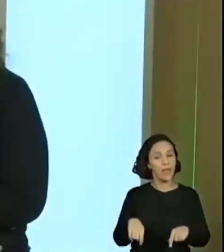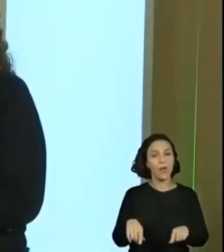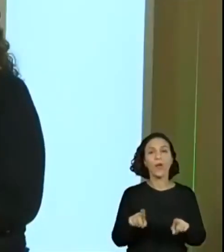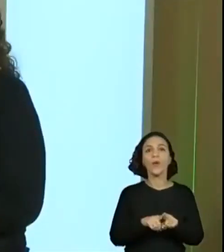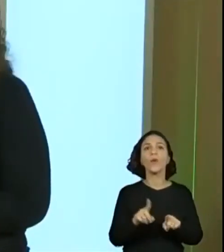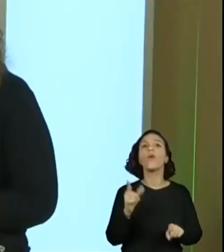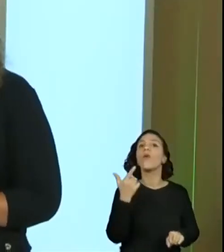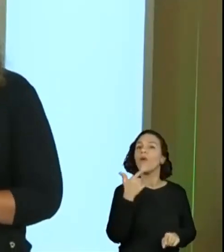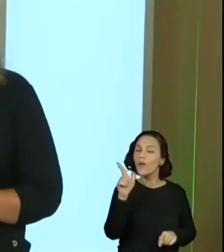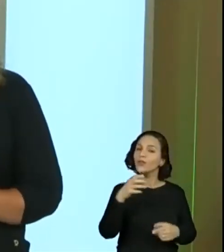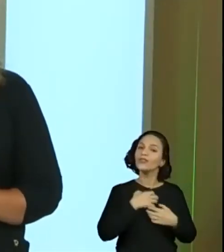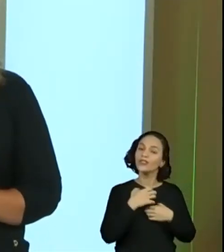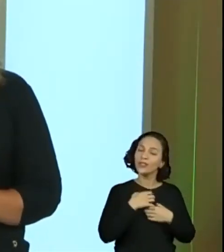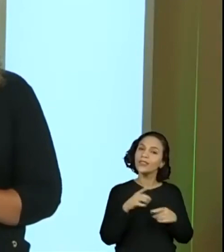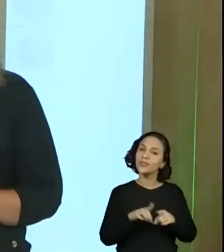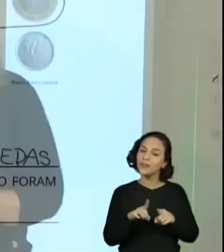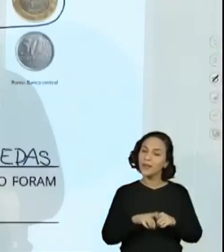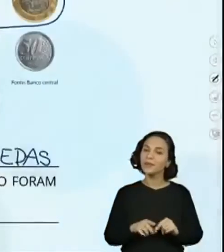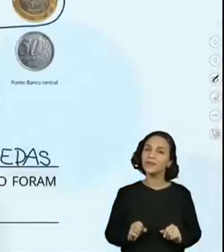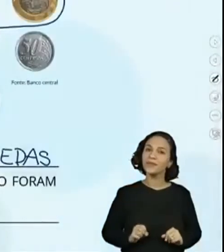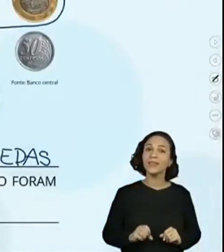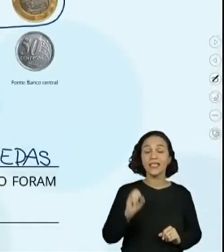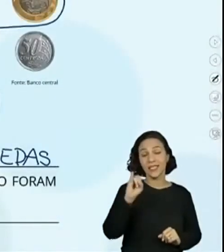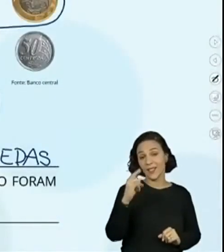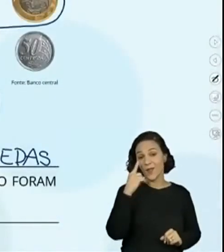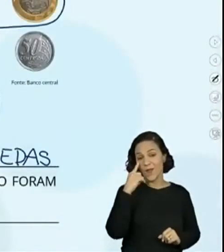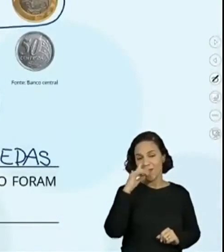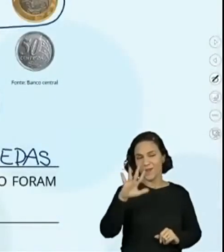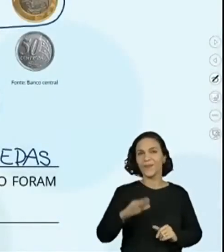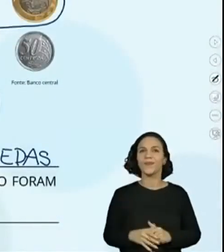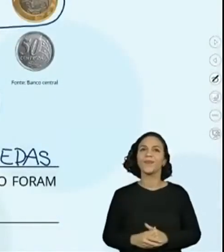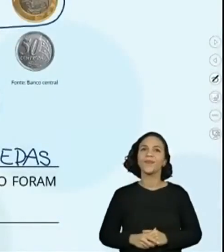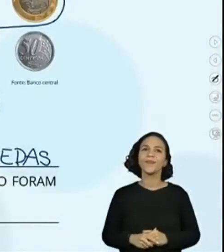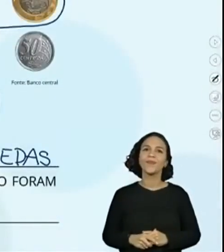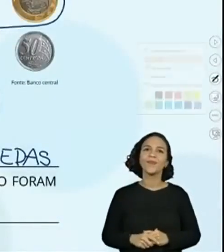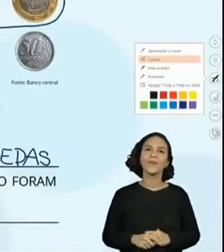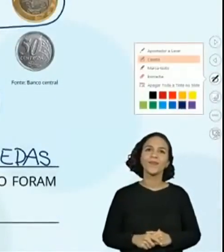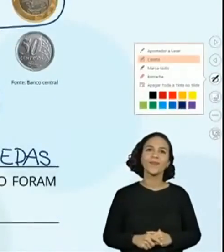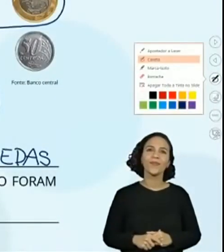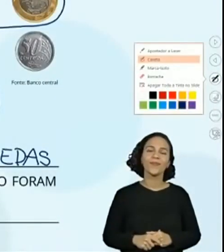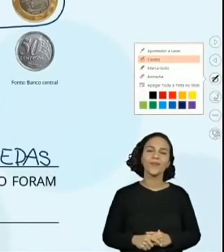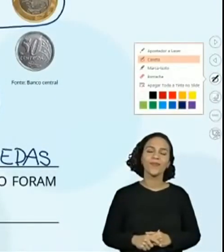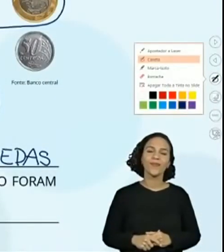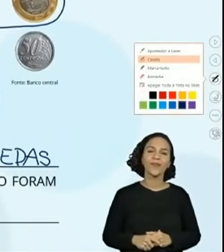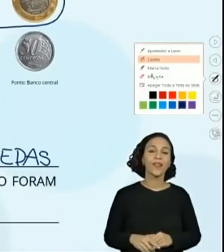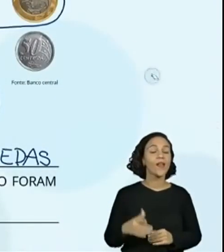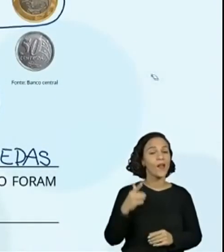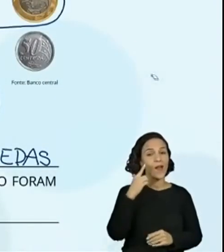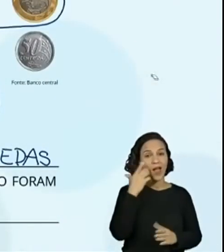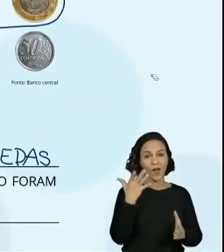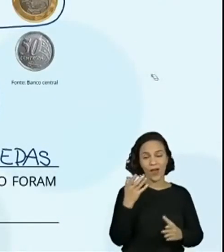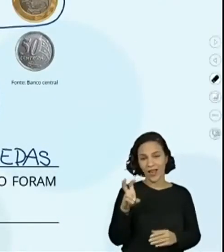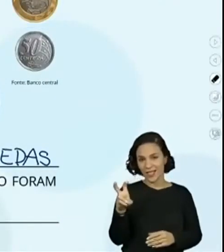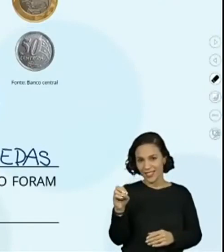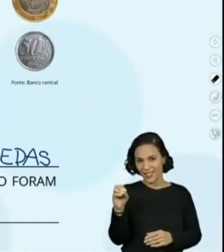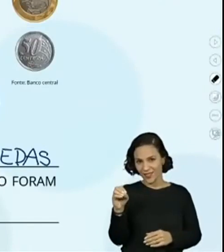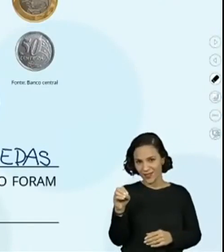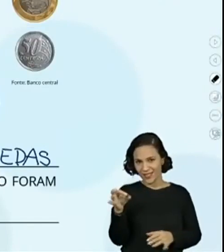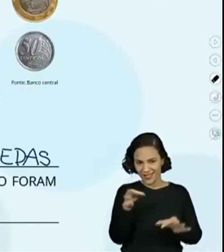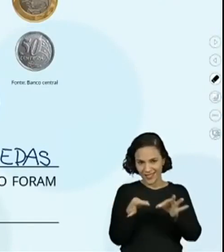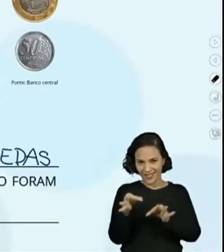falando que sim, professora. E se a gente fizer assim, ó. Vamos agrupar as moedas de 50